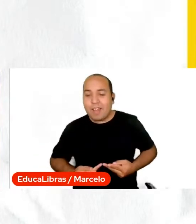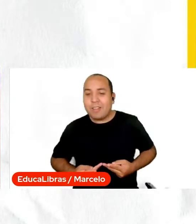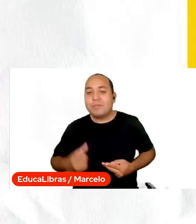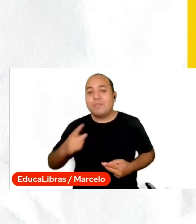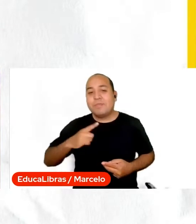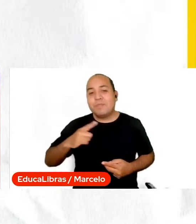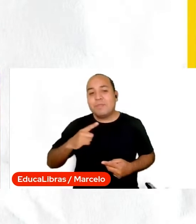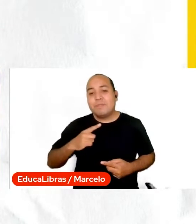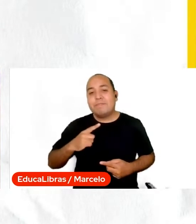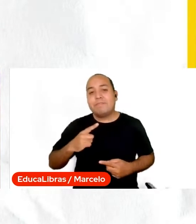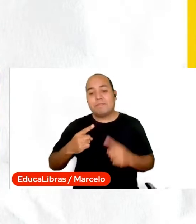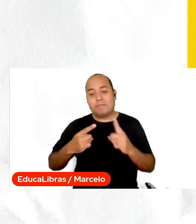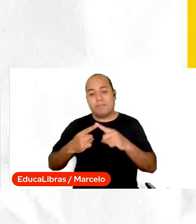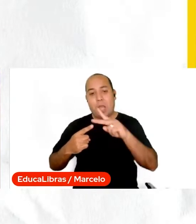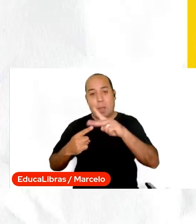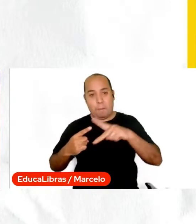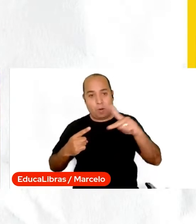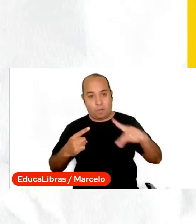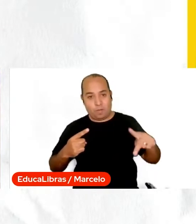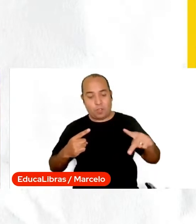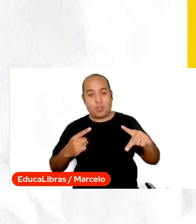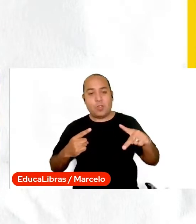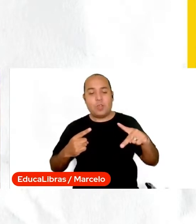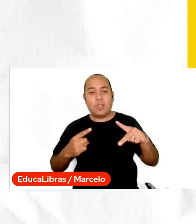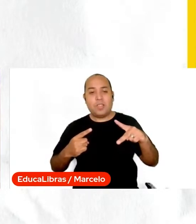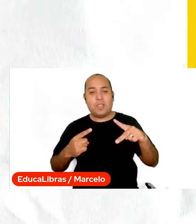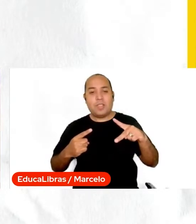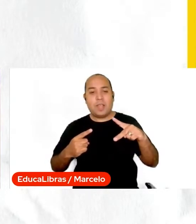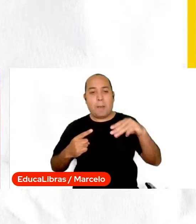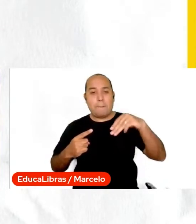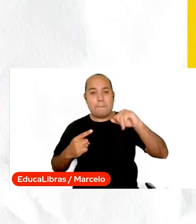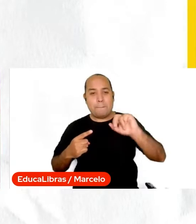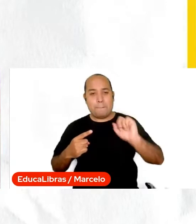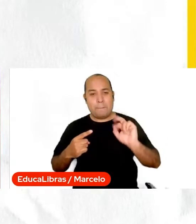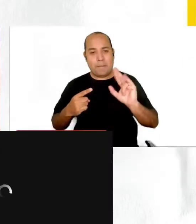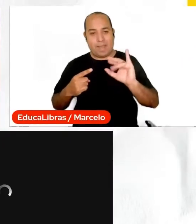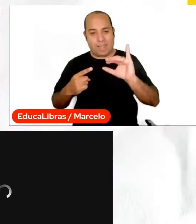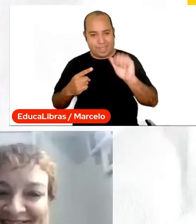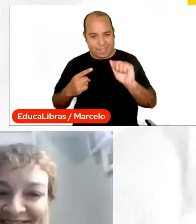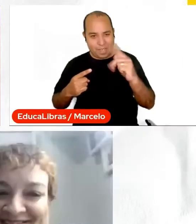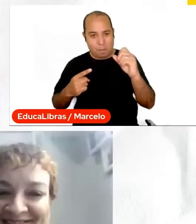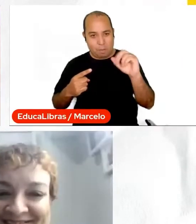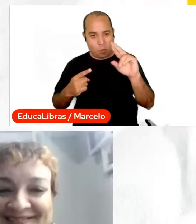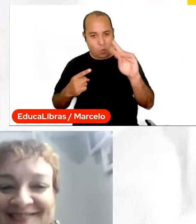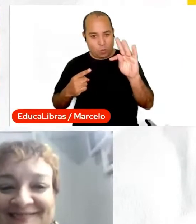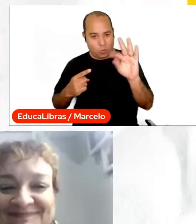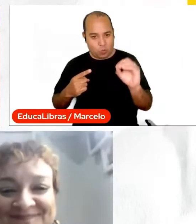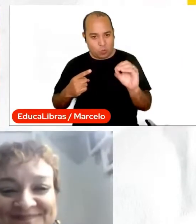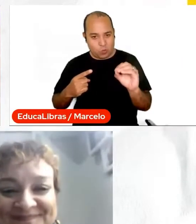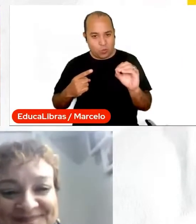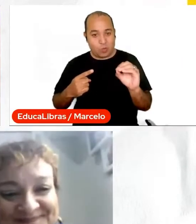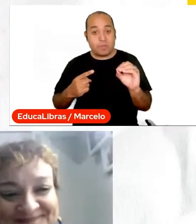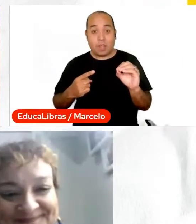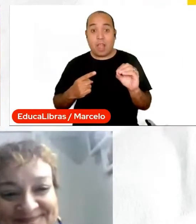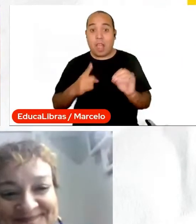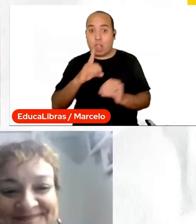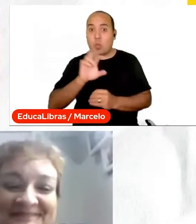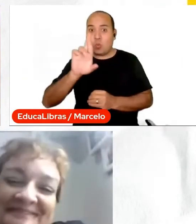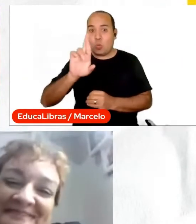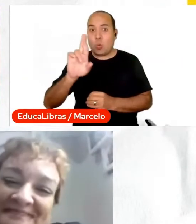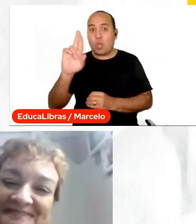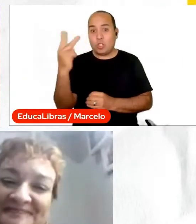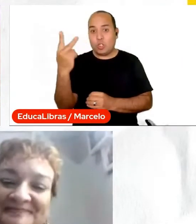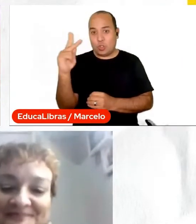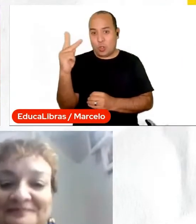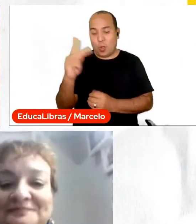conosco a professora Maria Beatriz Porto, que é doutora em História